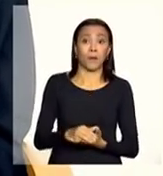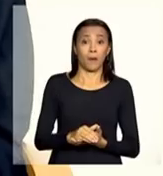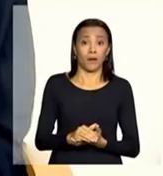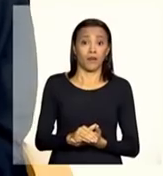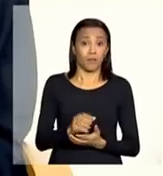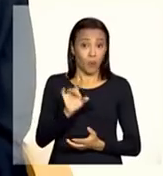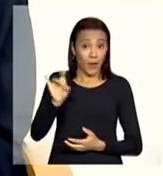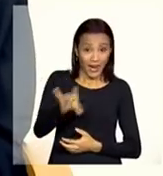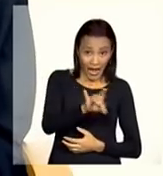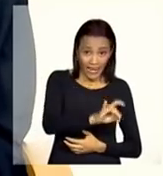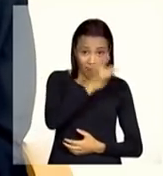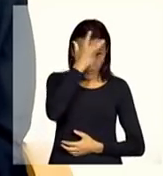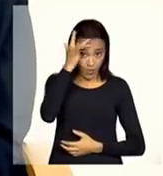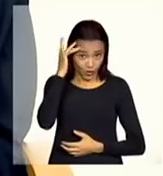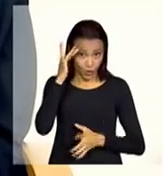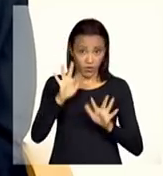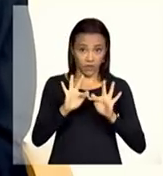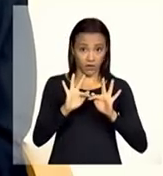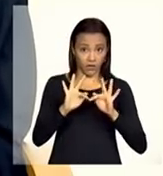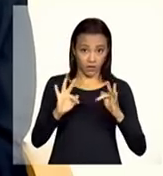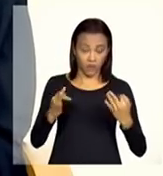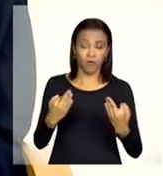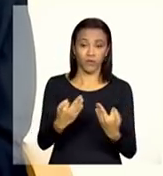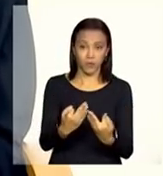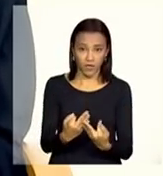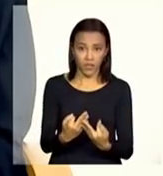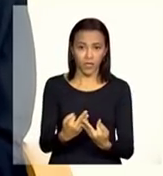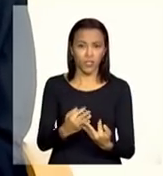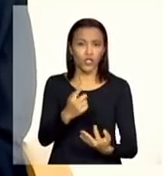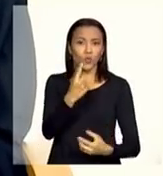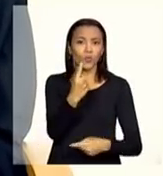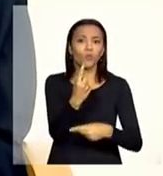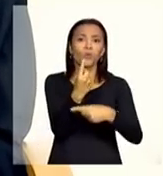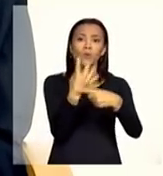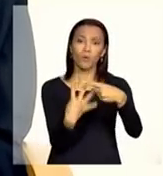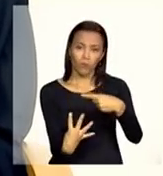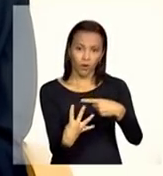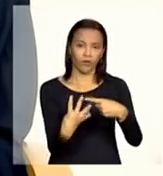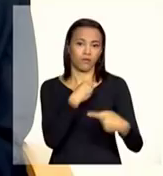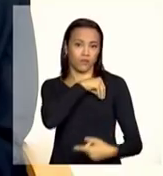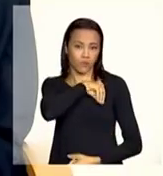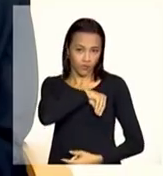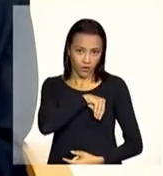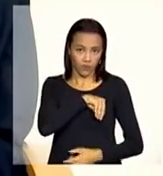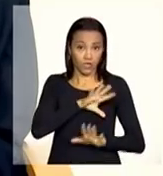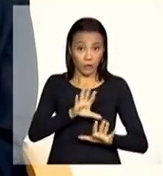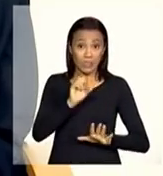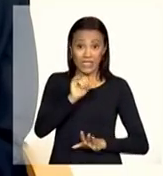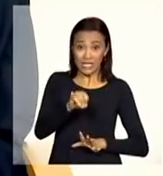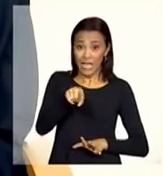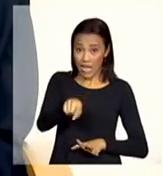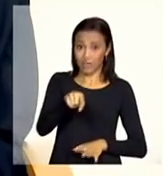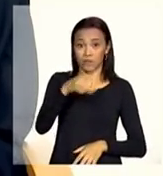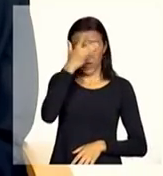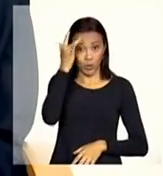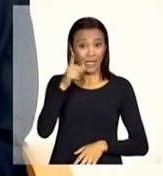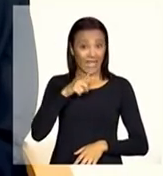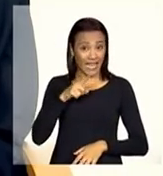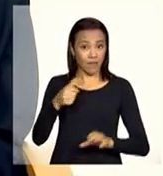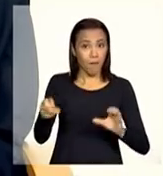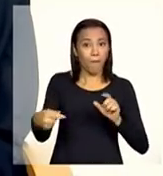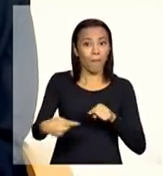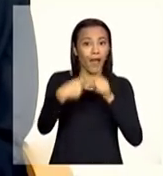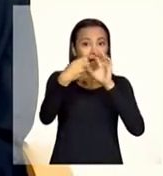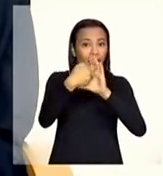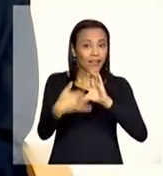cabeça da pessoa da composição familiar de até um quarto do salário mínimo então se essa pessoa tem essa característica ela